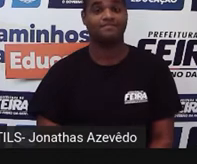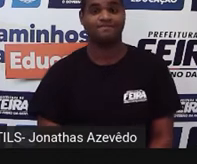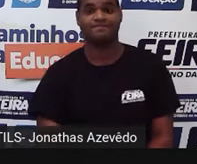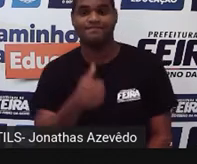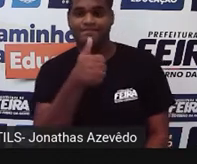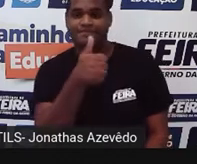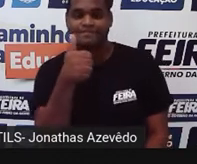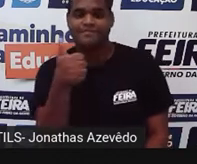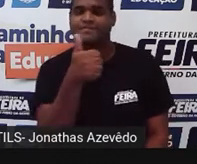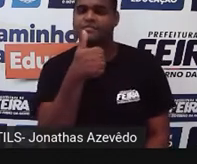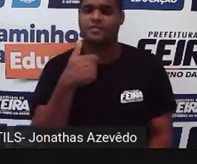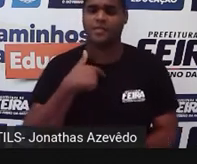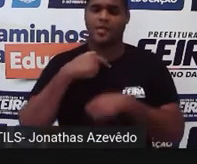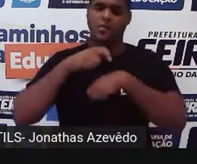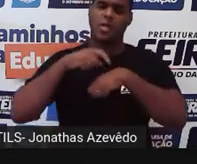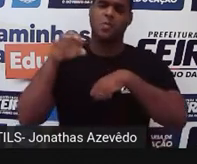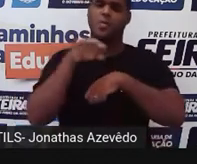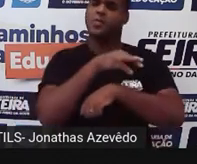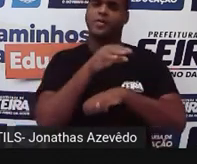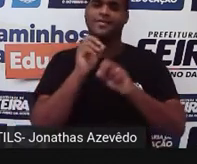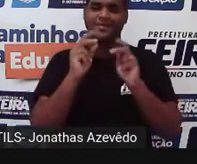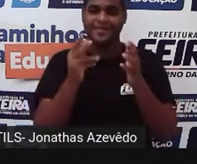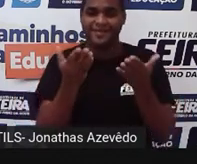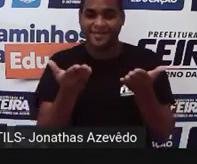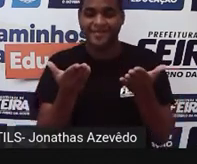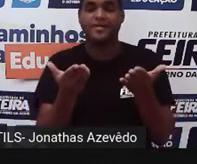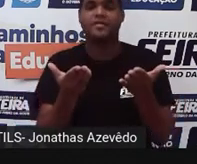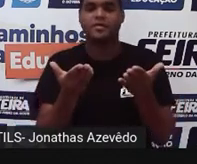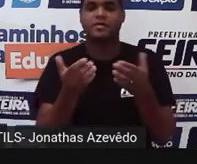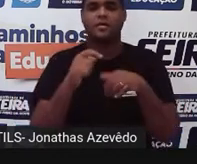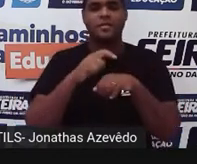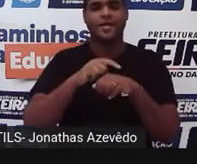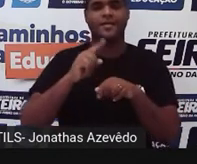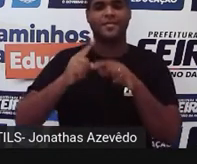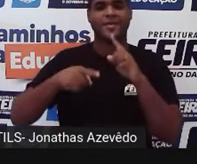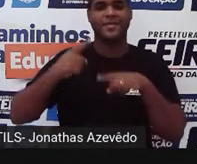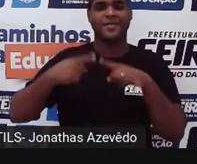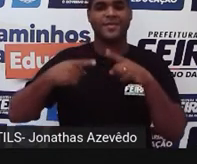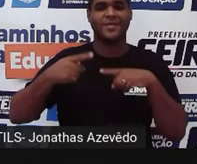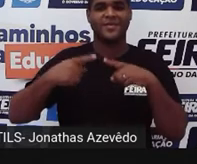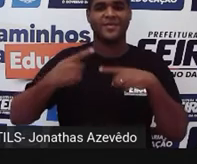Prontinho! Acabou o tempo. E aí? Um pouquinho de suspense.